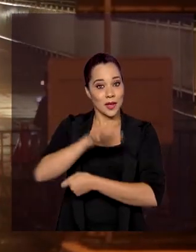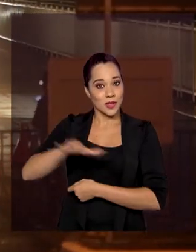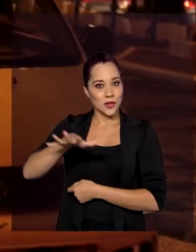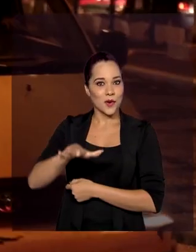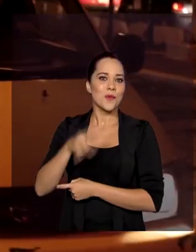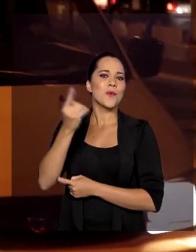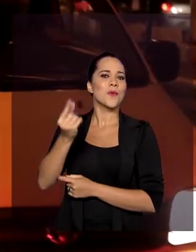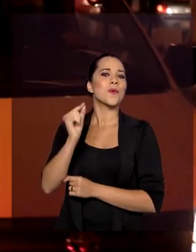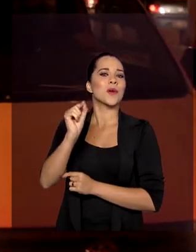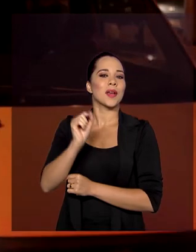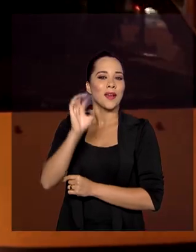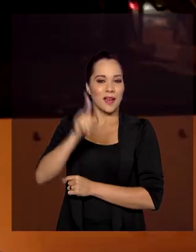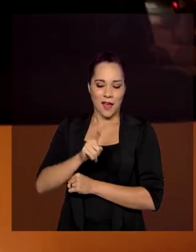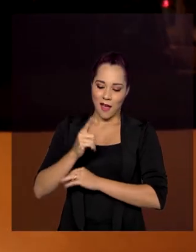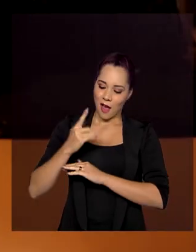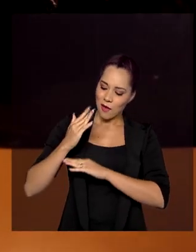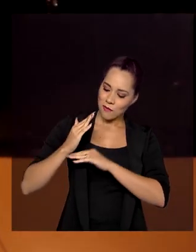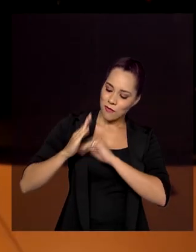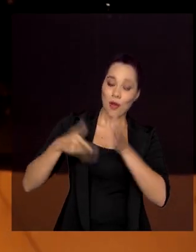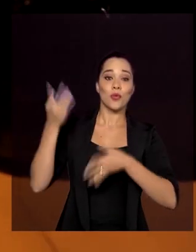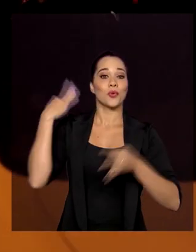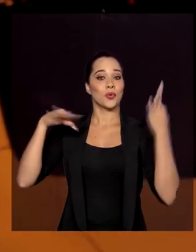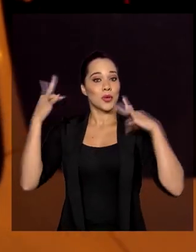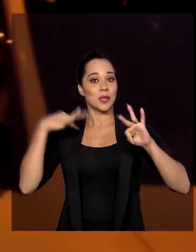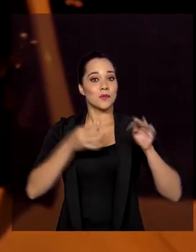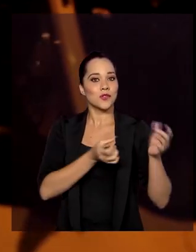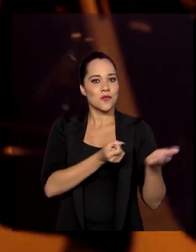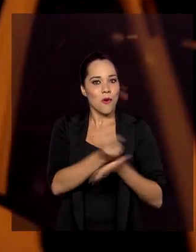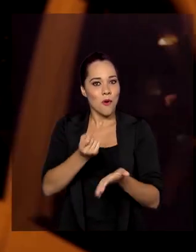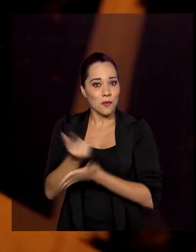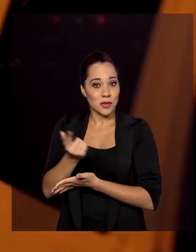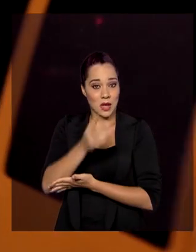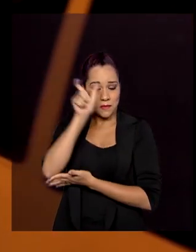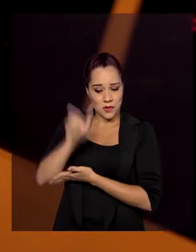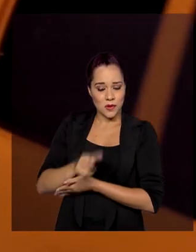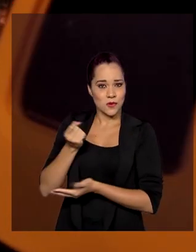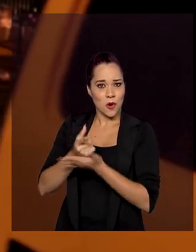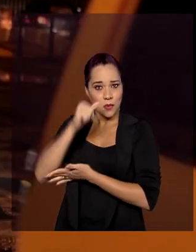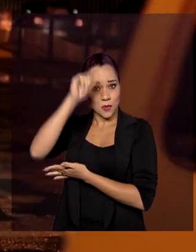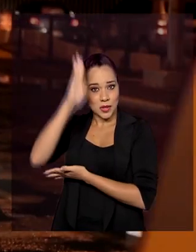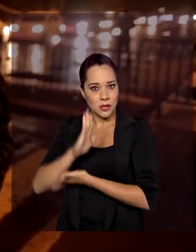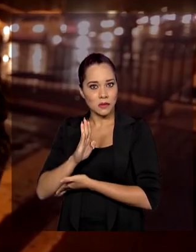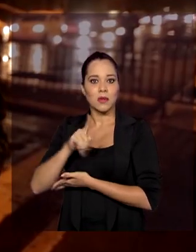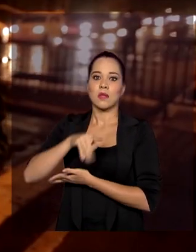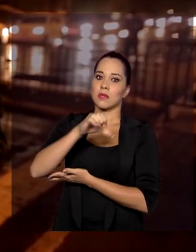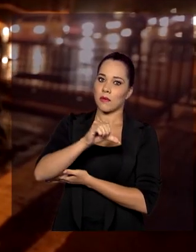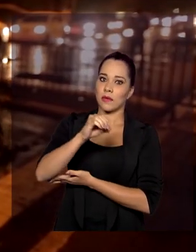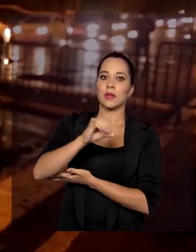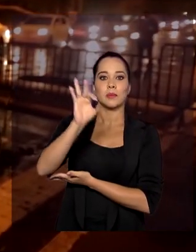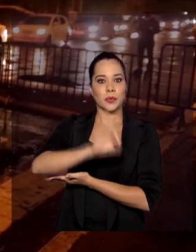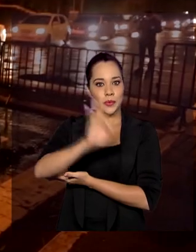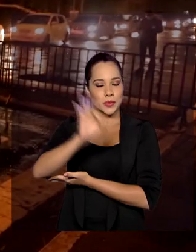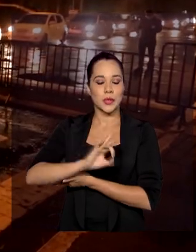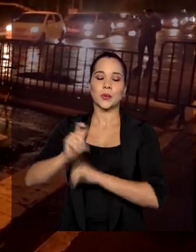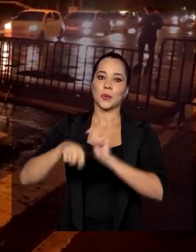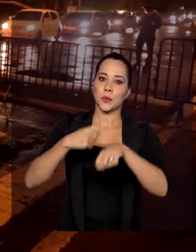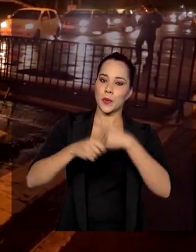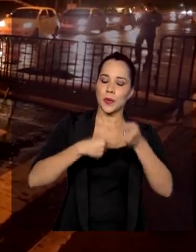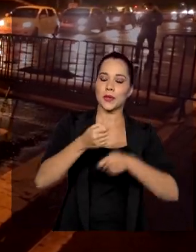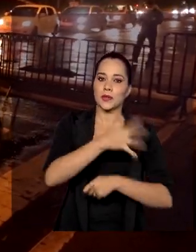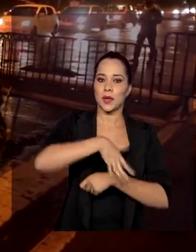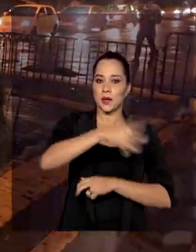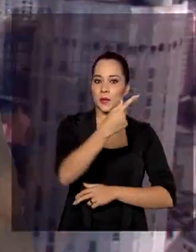Uma das apostas é a retomada do turismo de compras. Os compradores brasileiros movimentam 90% do comércio